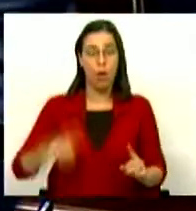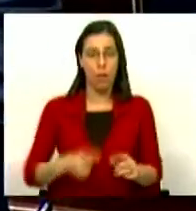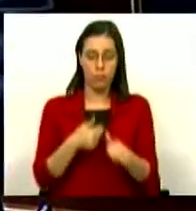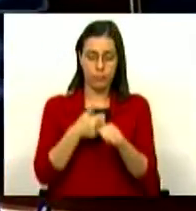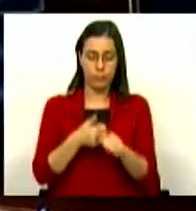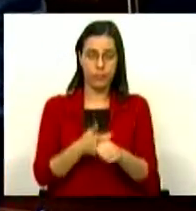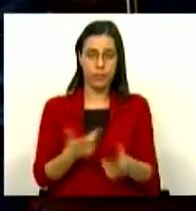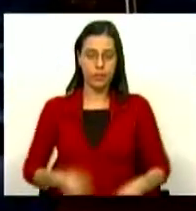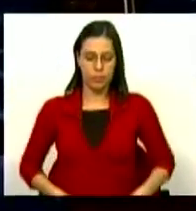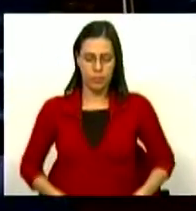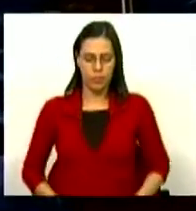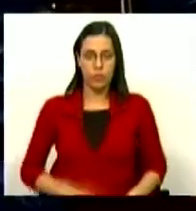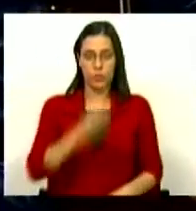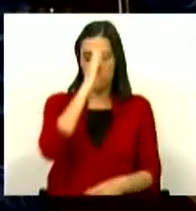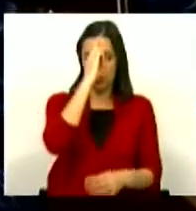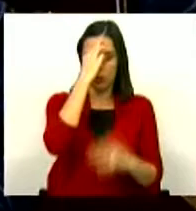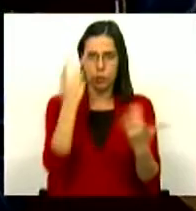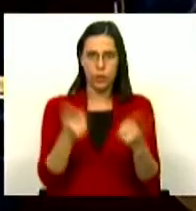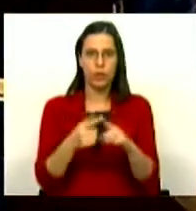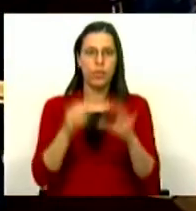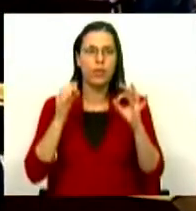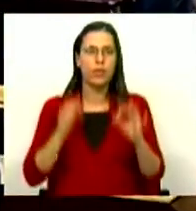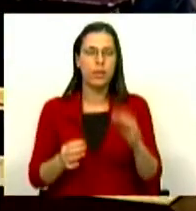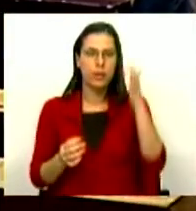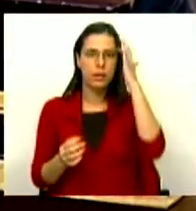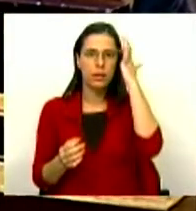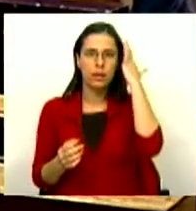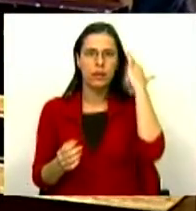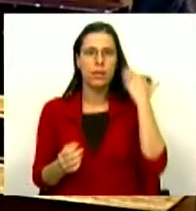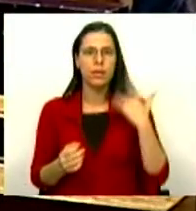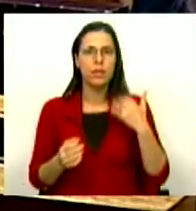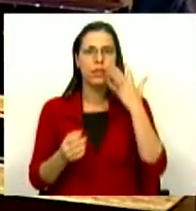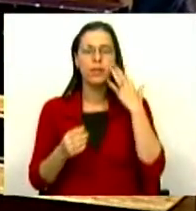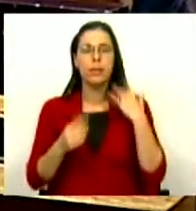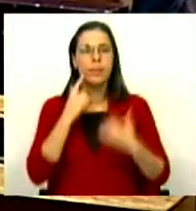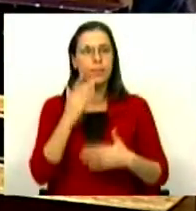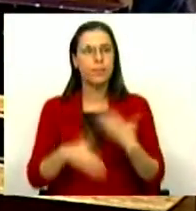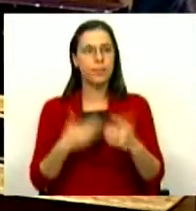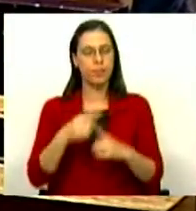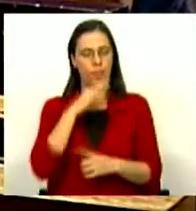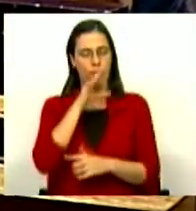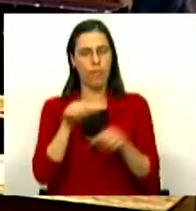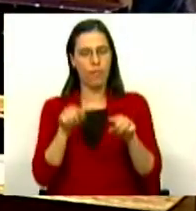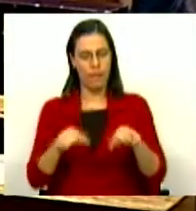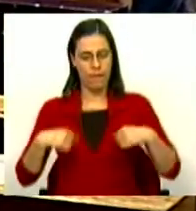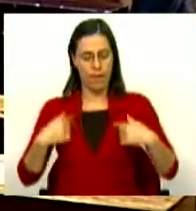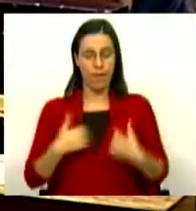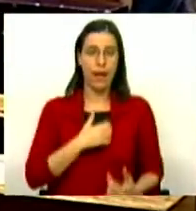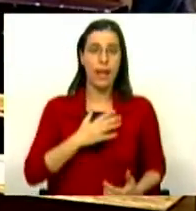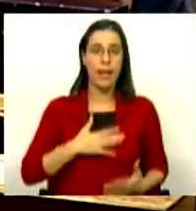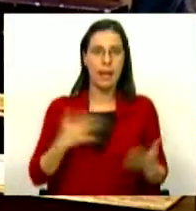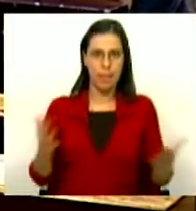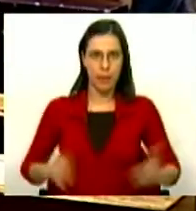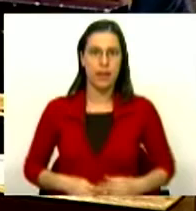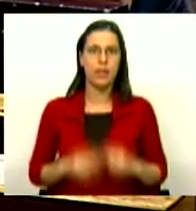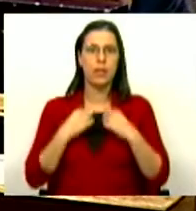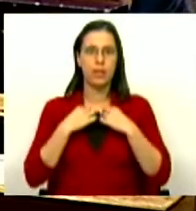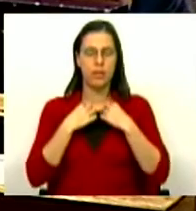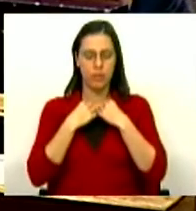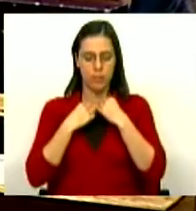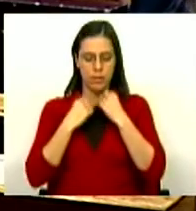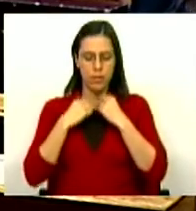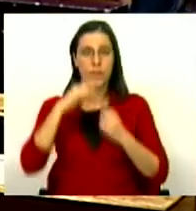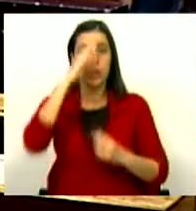acompanhar o esforço de desenvidamento, de alavancagem das famílias e das empresas. E esse